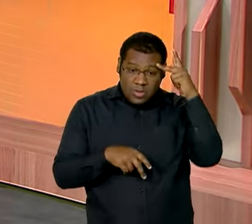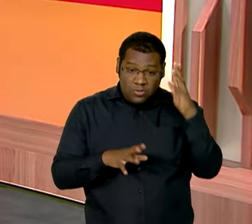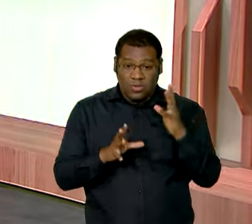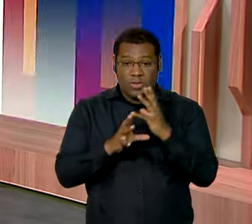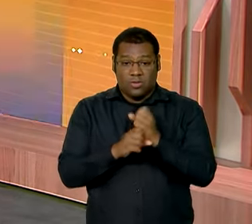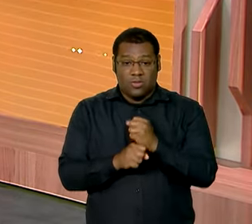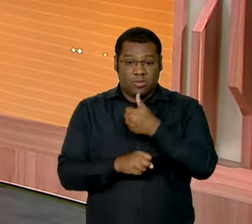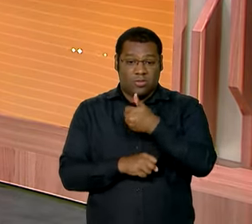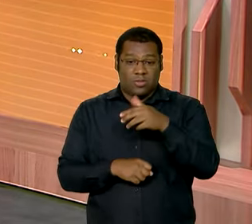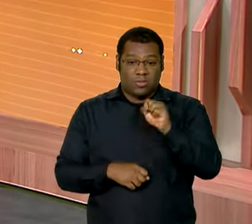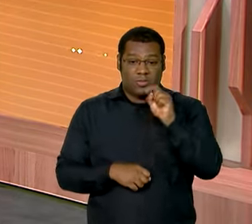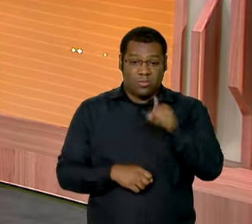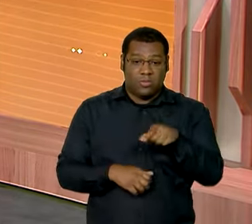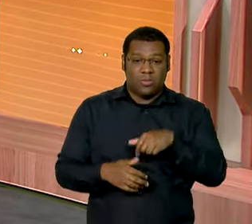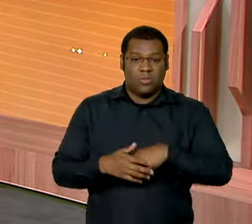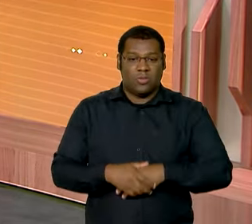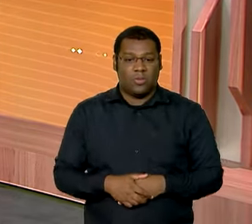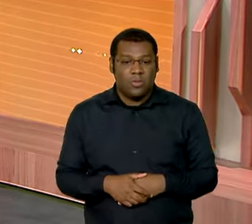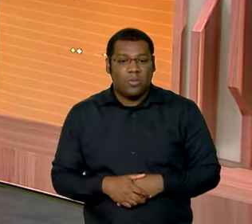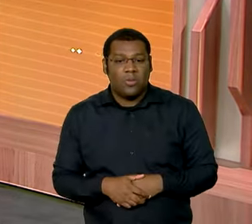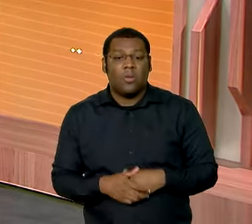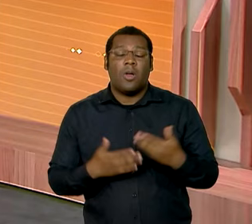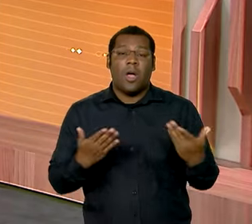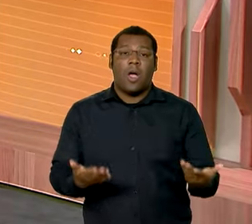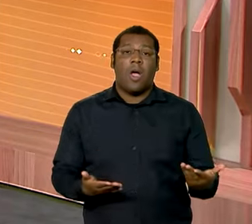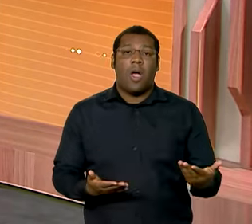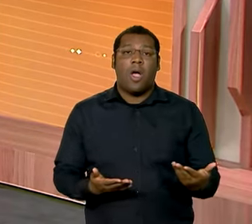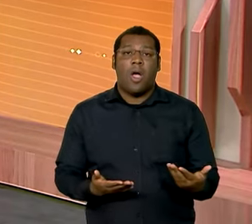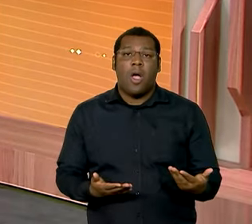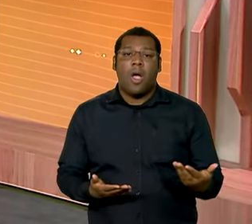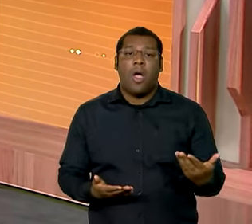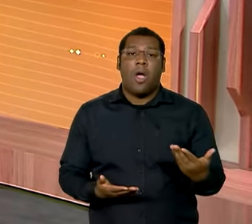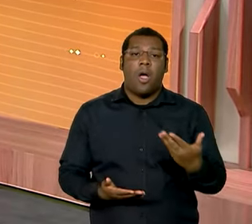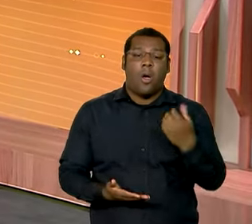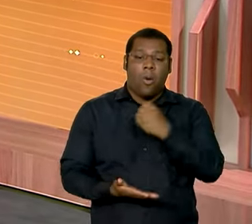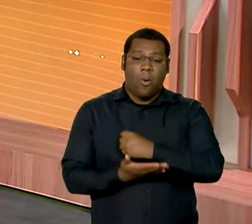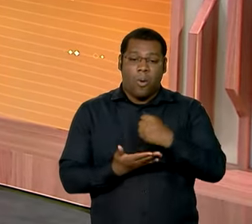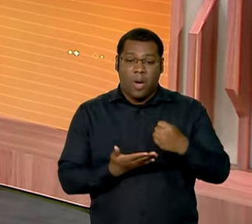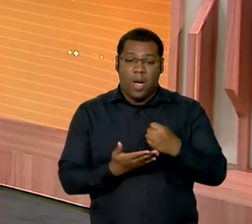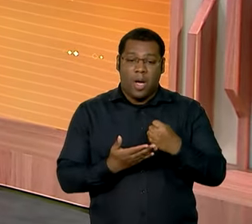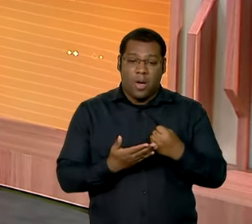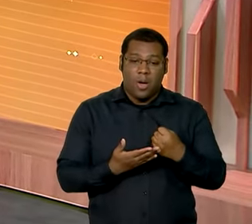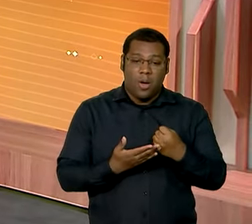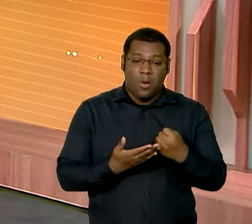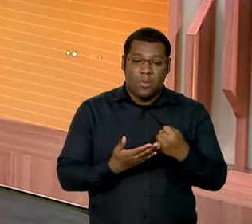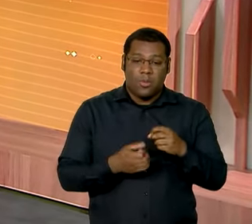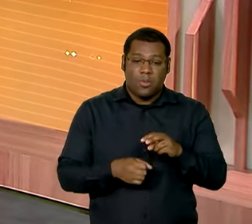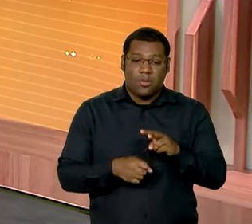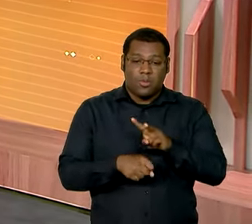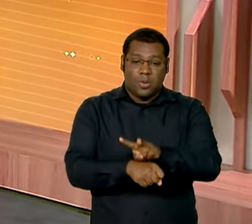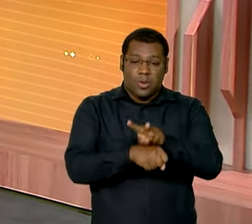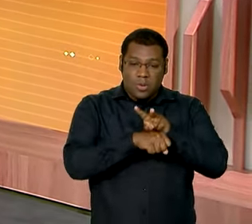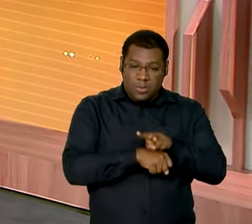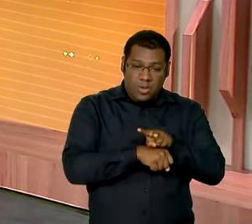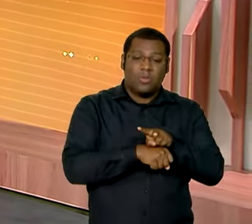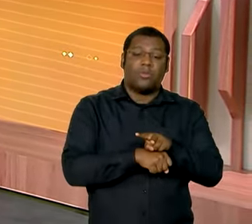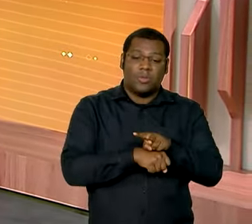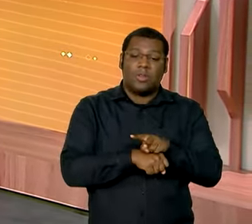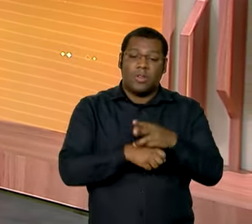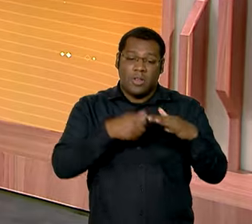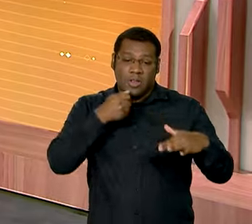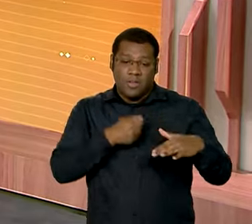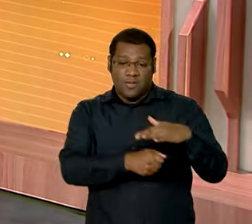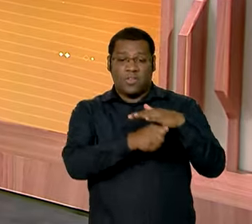teve a assinatura de cinco contratos de empréstimos para financiar a produção agropecuária, com